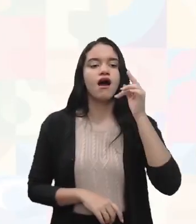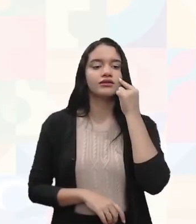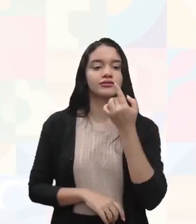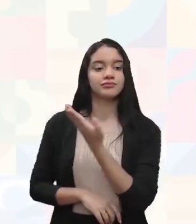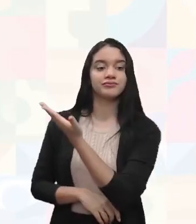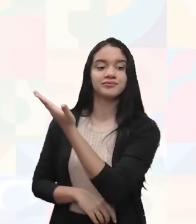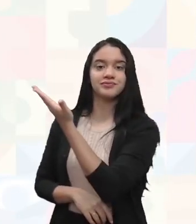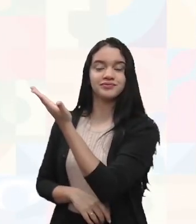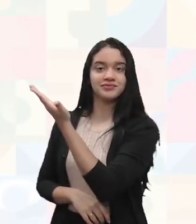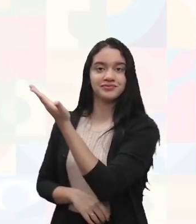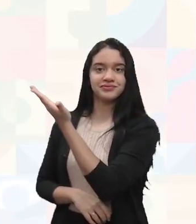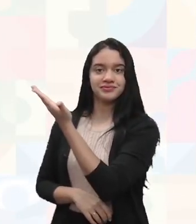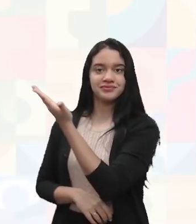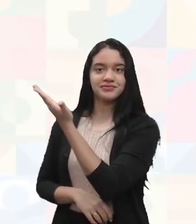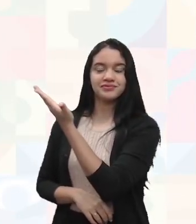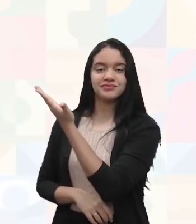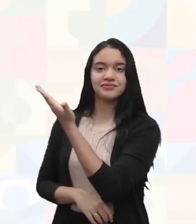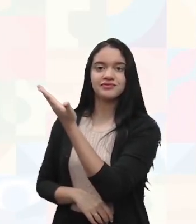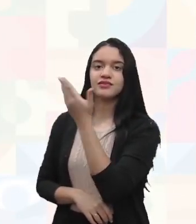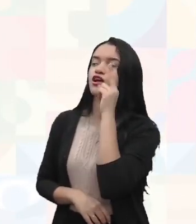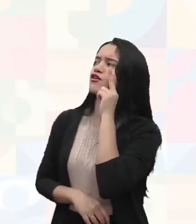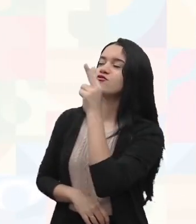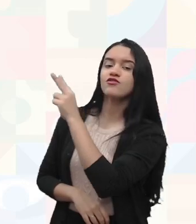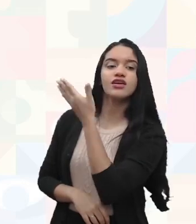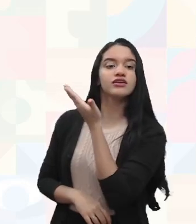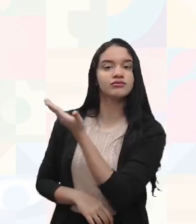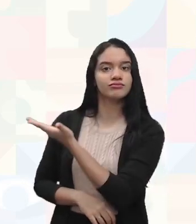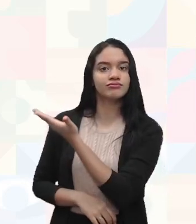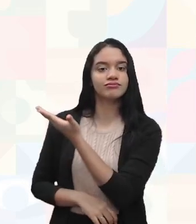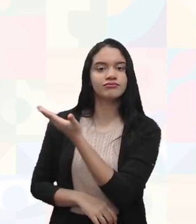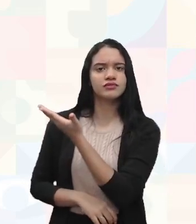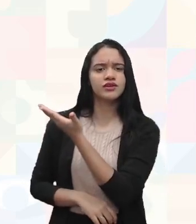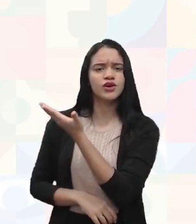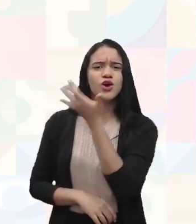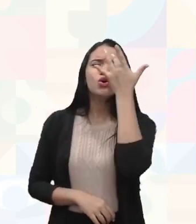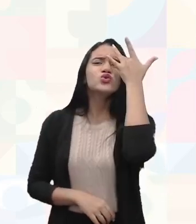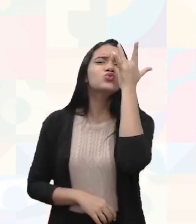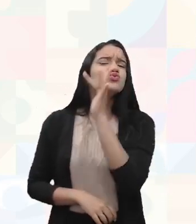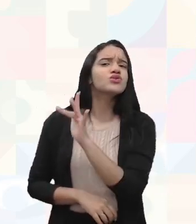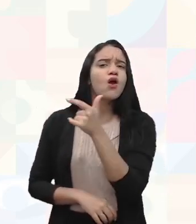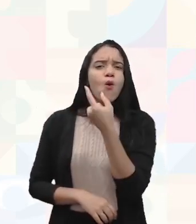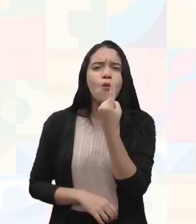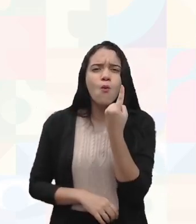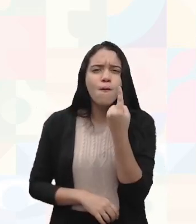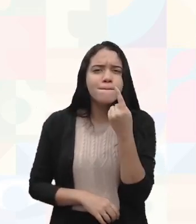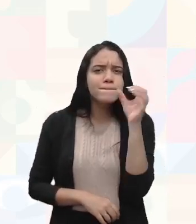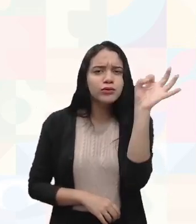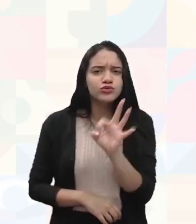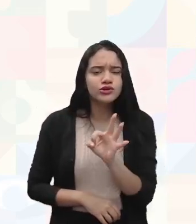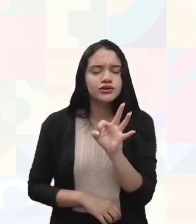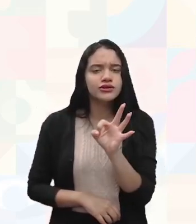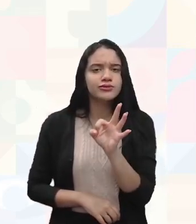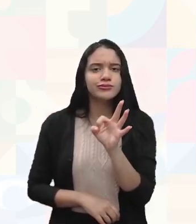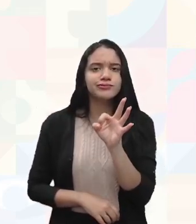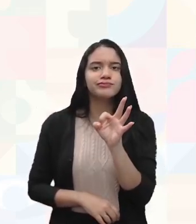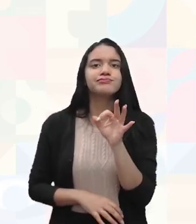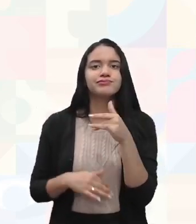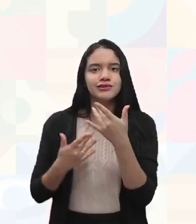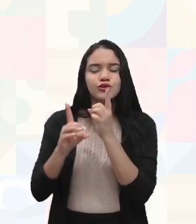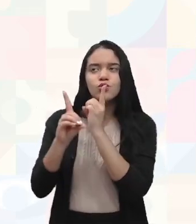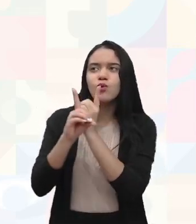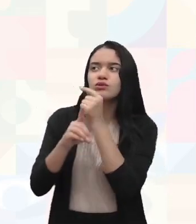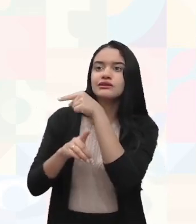estão aparecendo. Vejam, isso aí é só, eu não posso nem ser, acho que nem 1% das condições que a gente encontra por aí